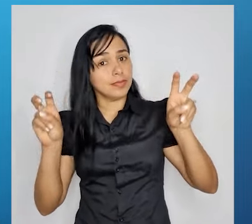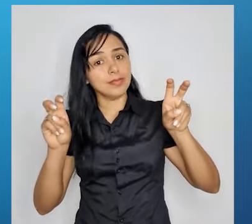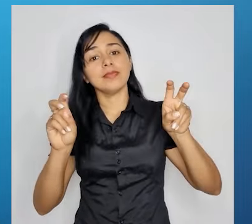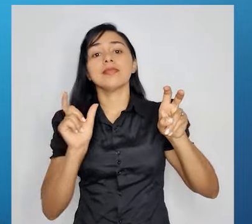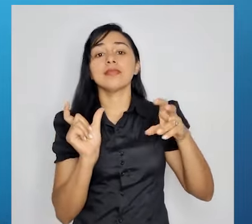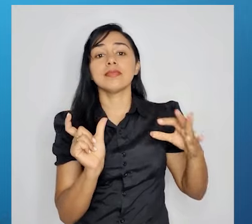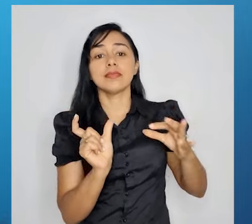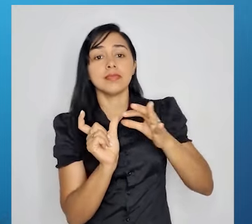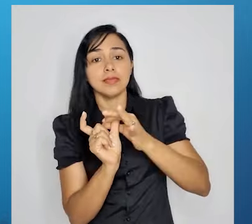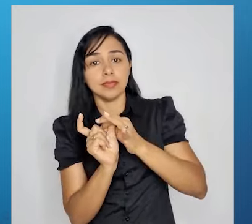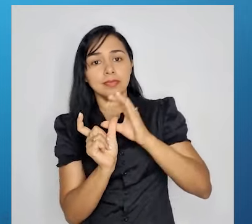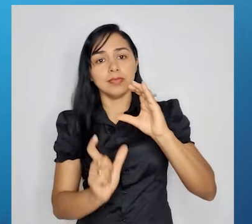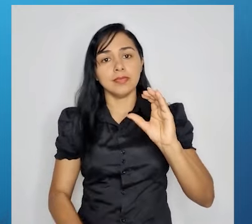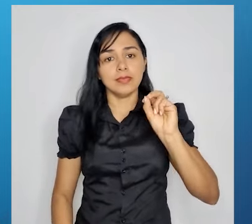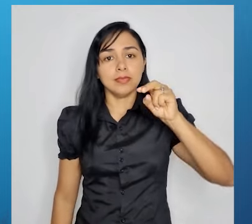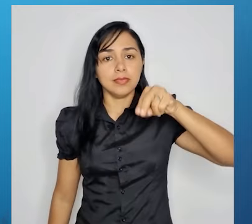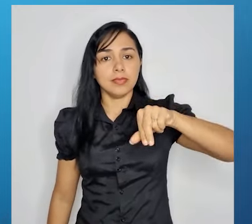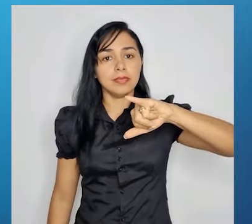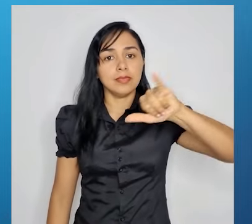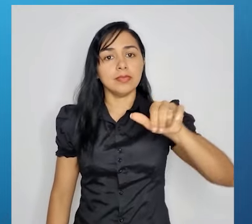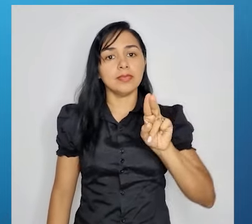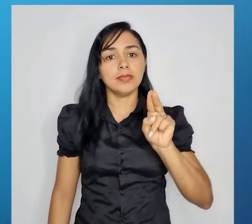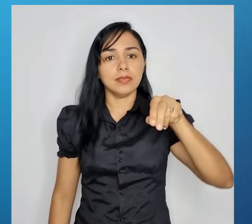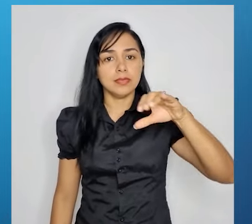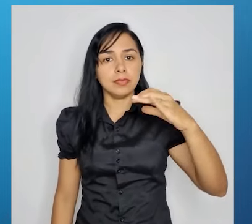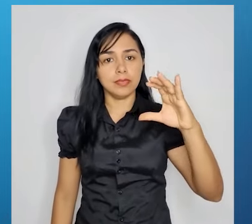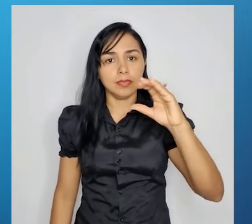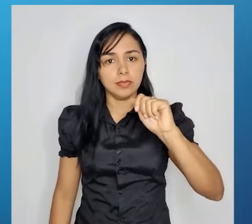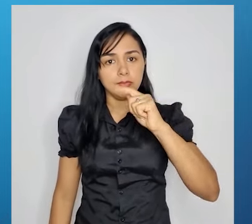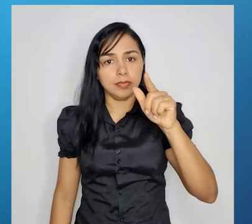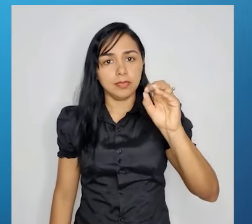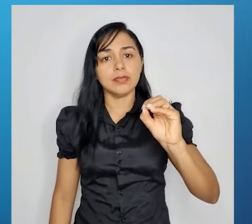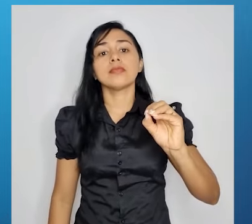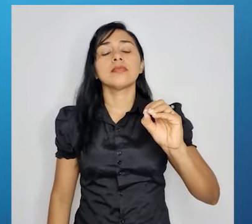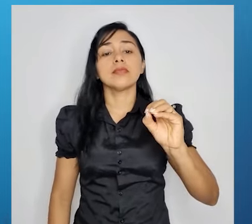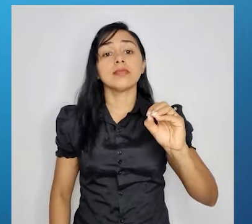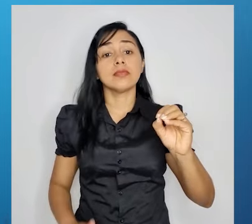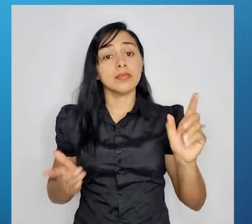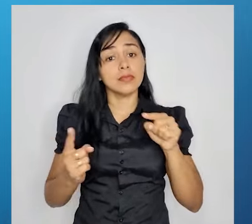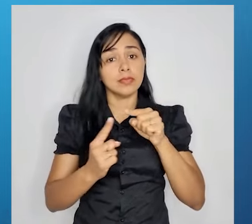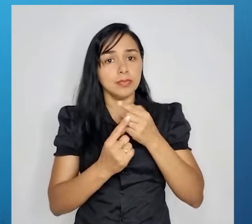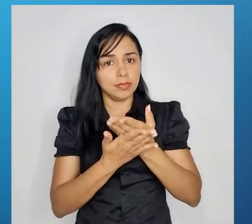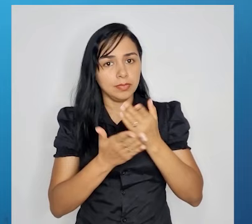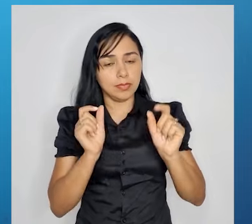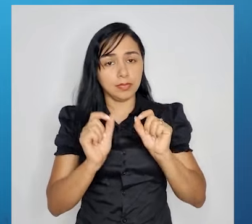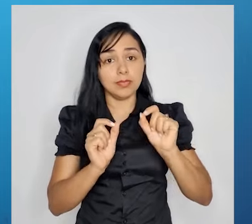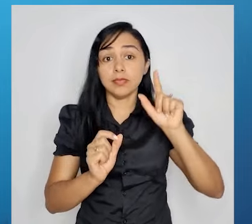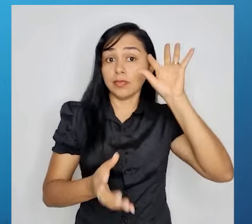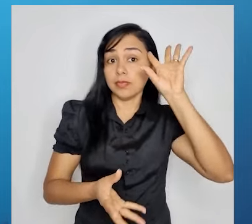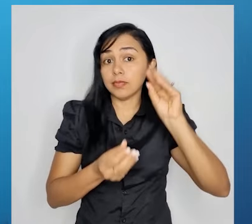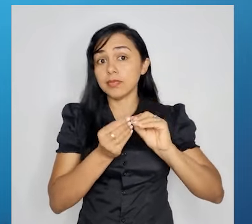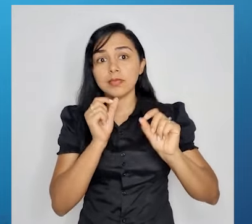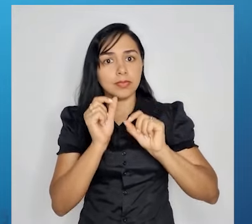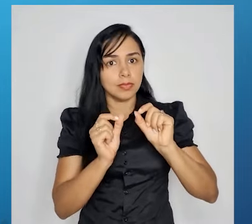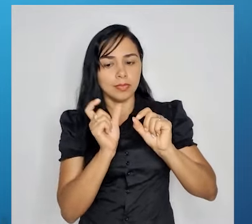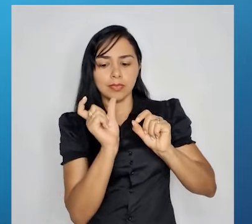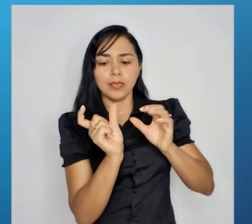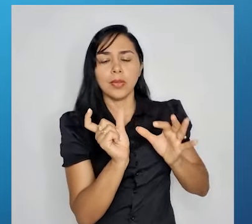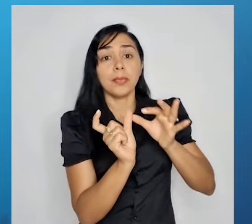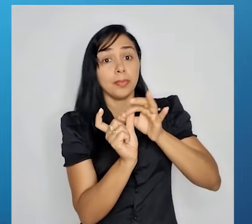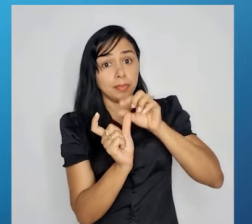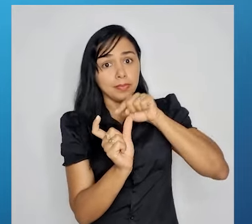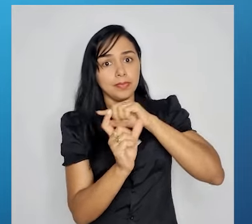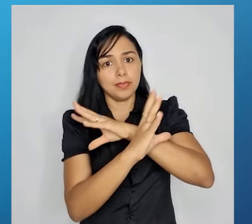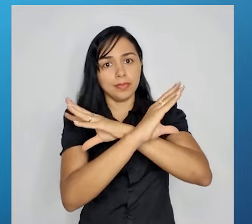O objetivo da nossa aula é esse aqui, compreender o que são conjunções e sua importância em um texto,